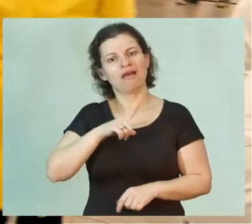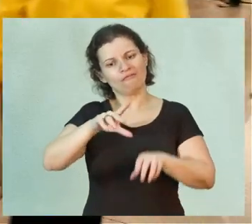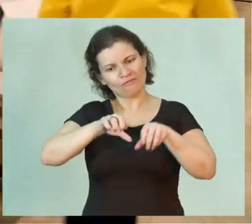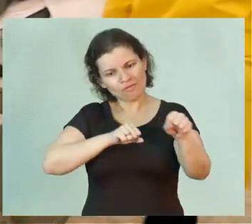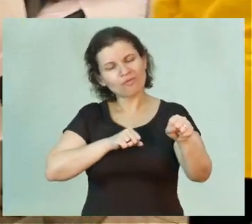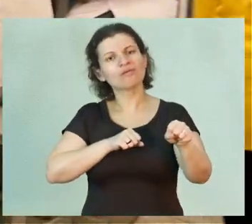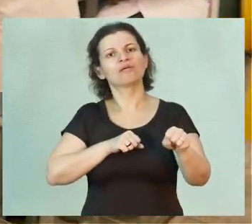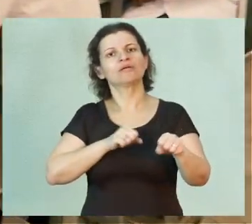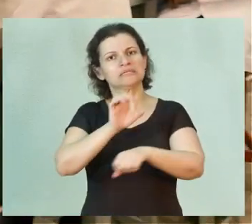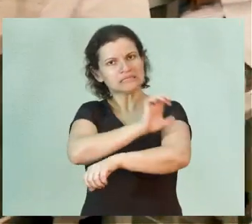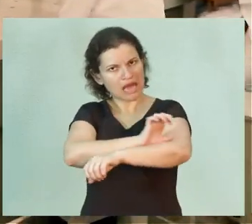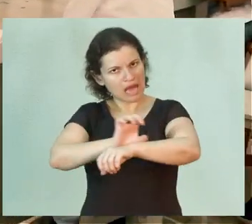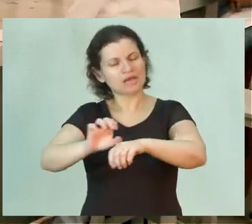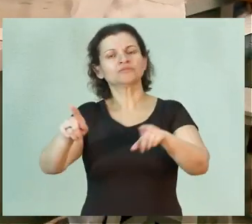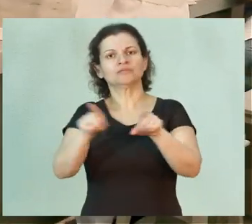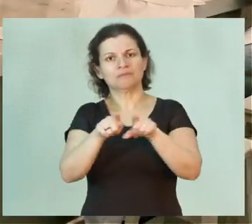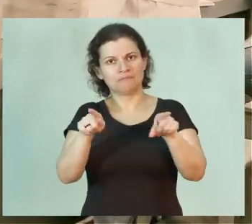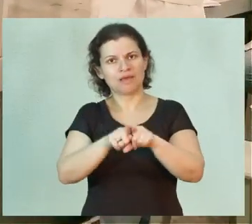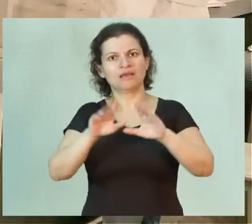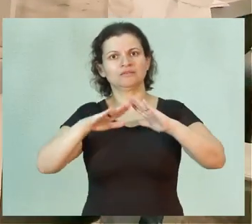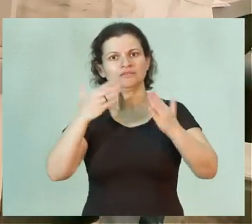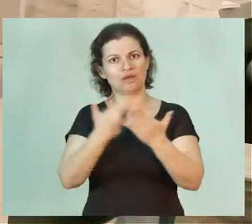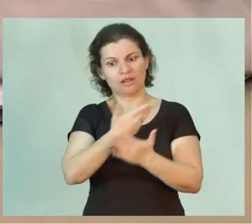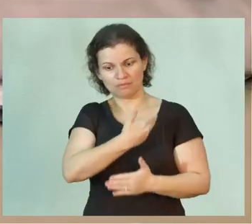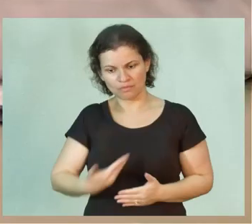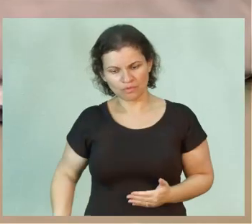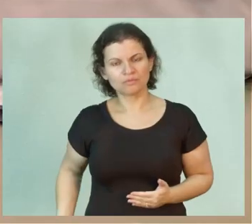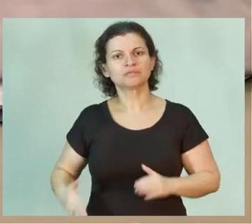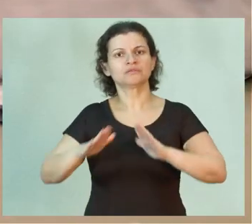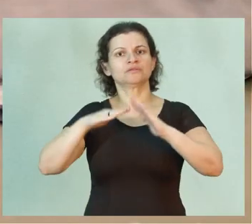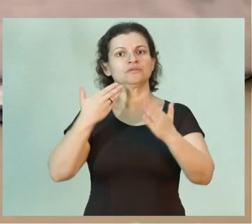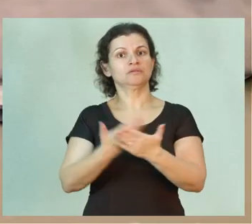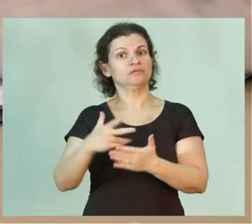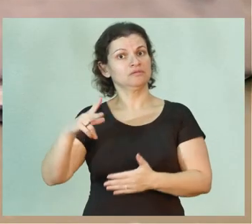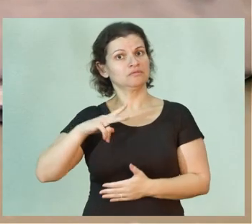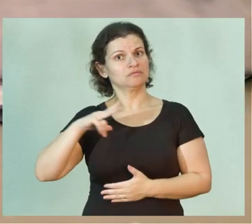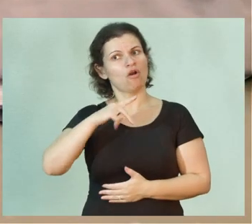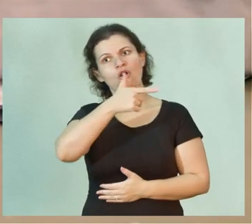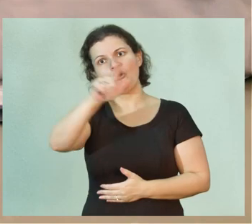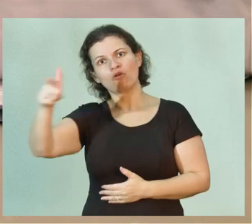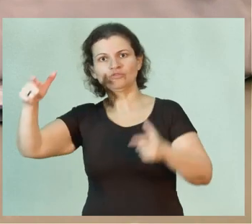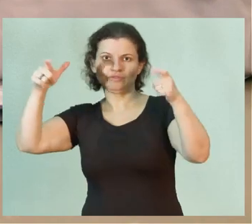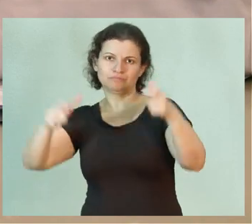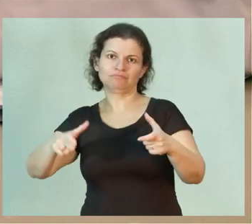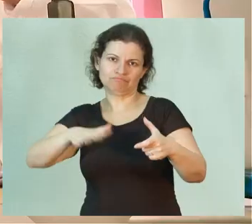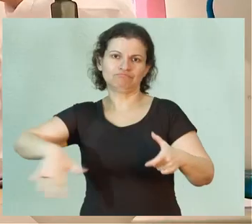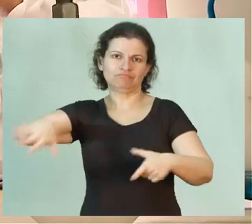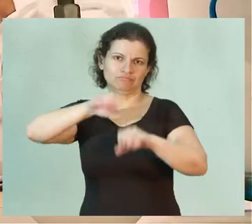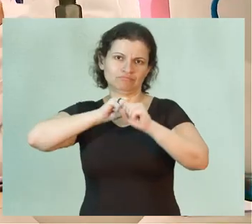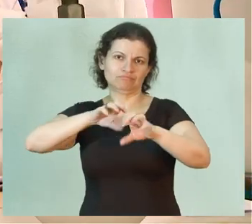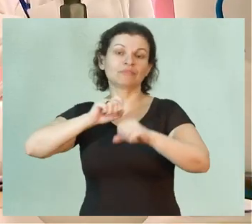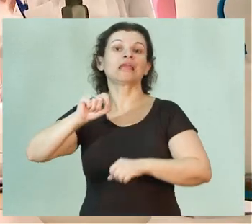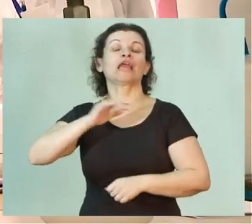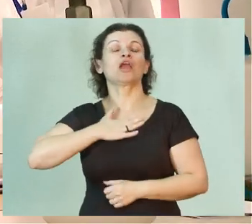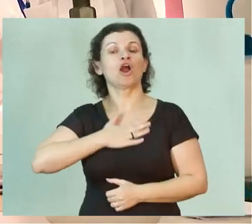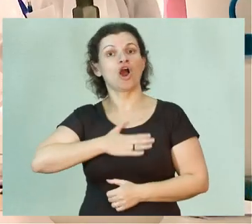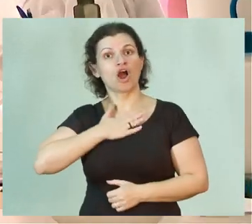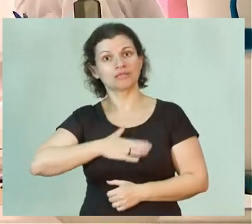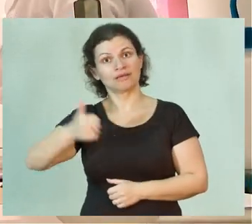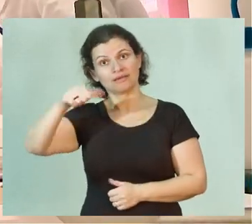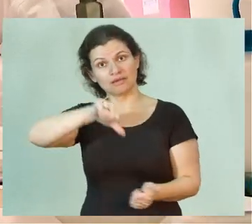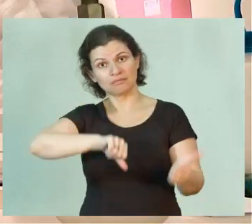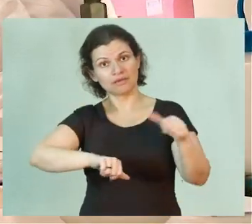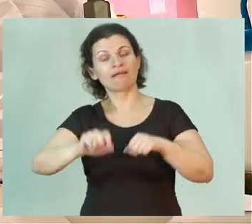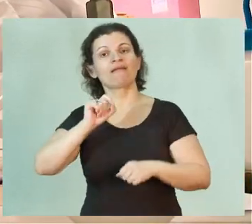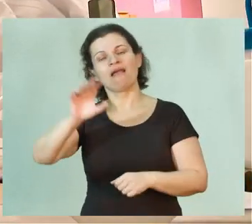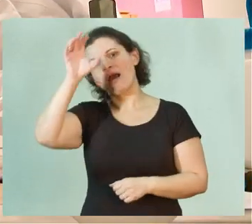fazem estágios também em escolas públicas, escolas particulares e outros espaços educativos. Então, para quem gosta de química e